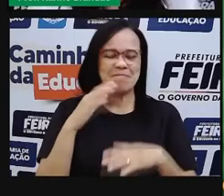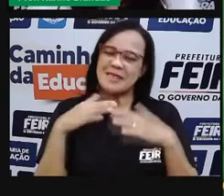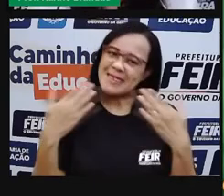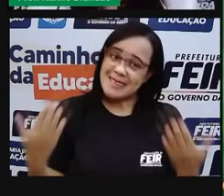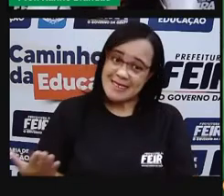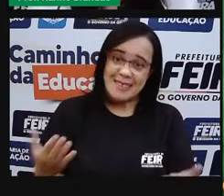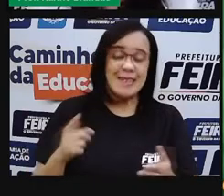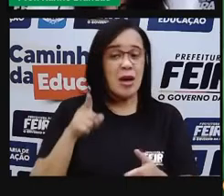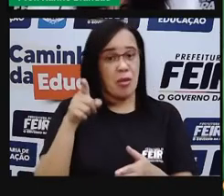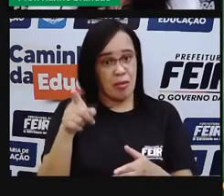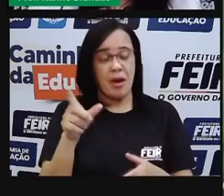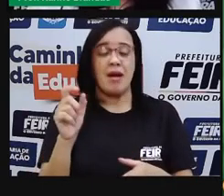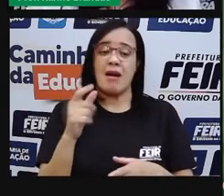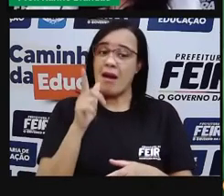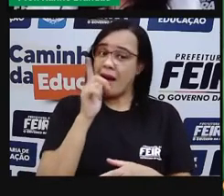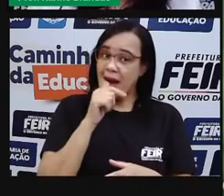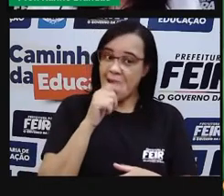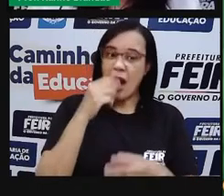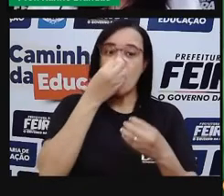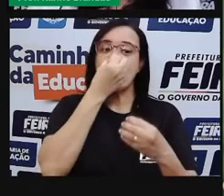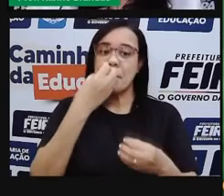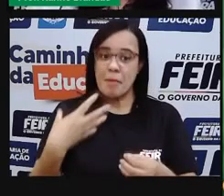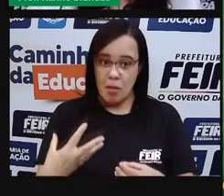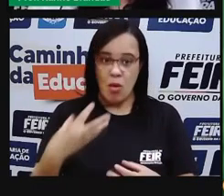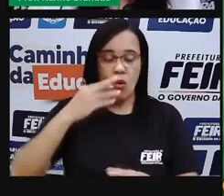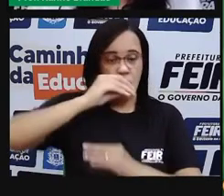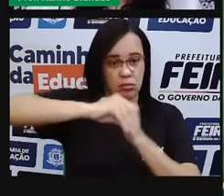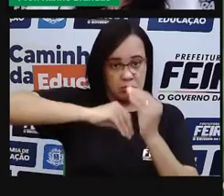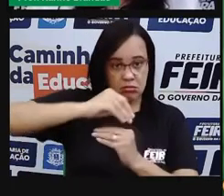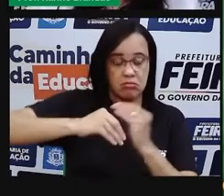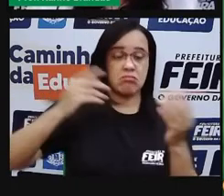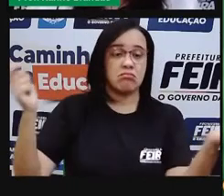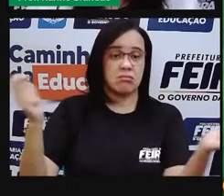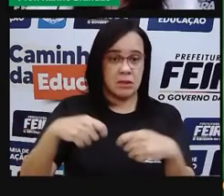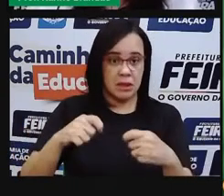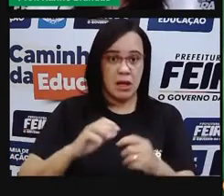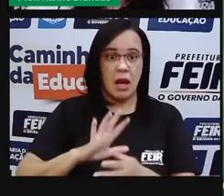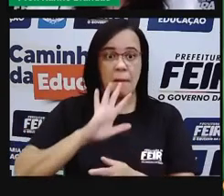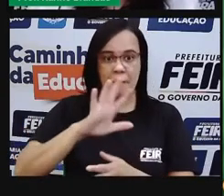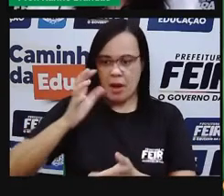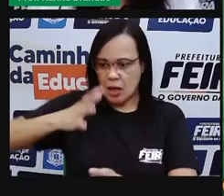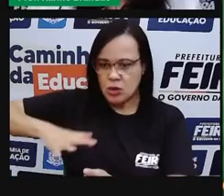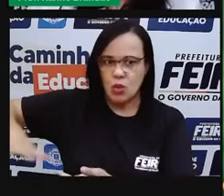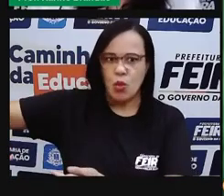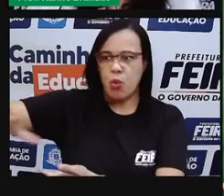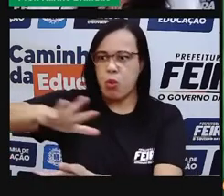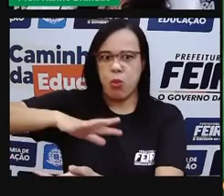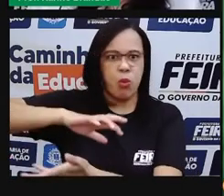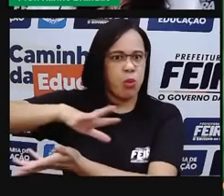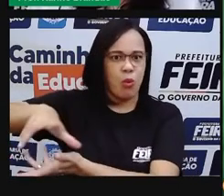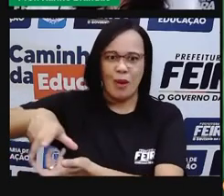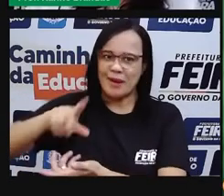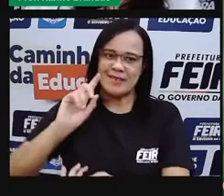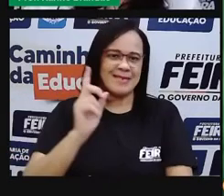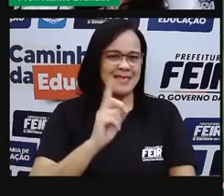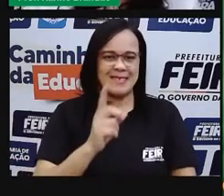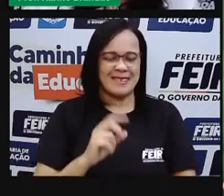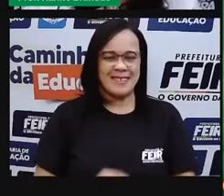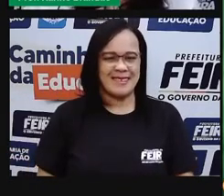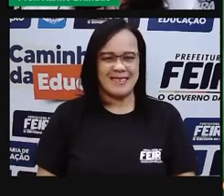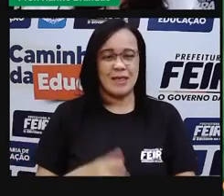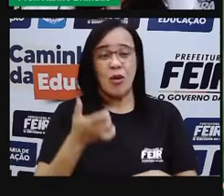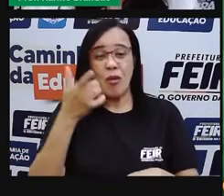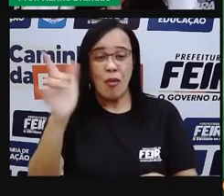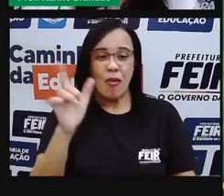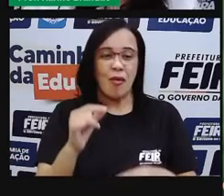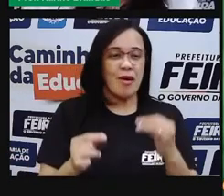solvente, mas não é universal. Uma outra propriedade que a gente pode ver sobre a água é o que